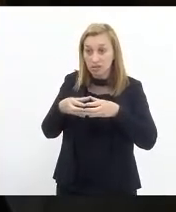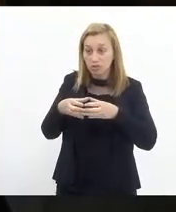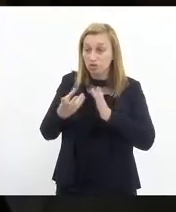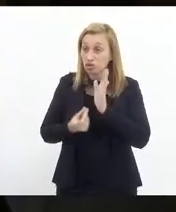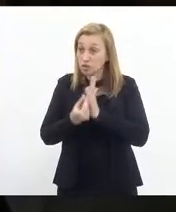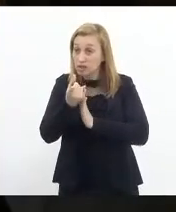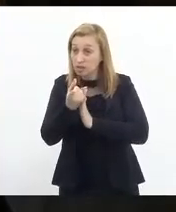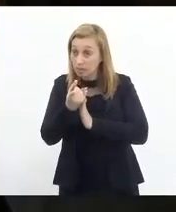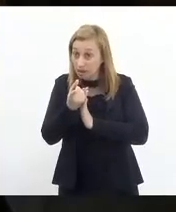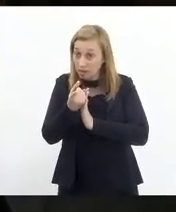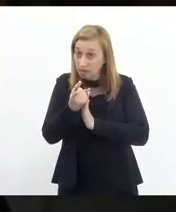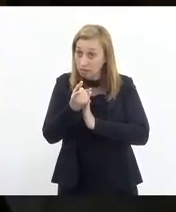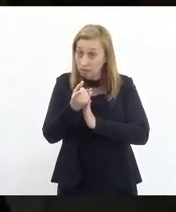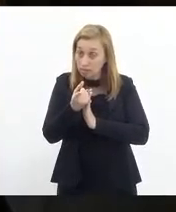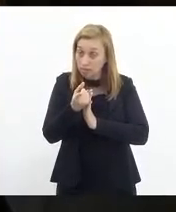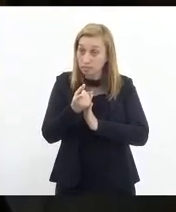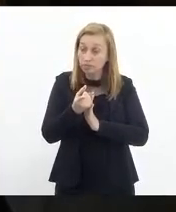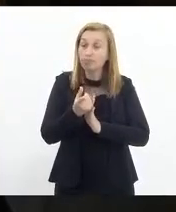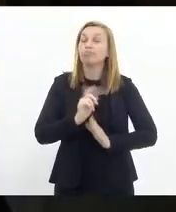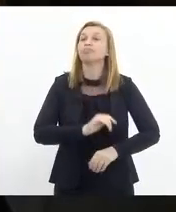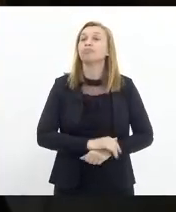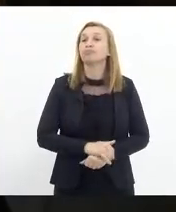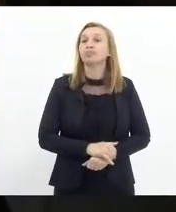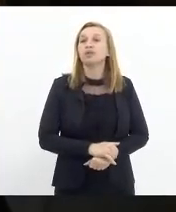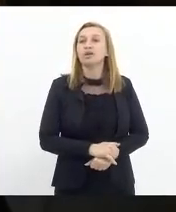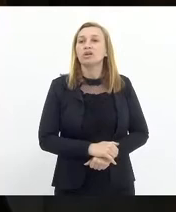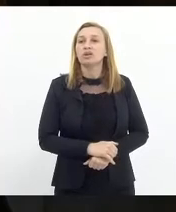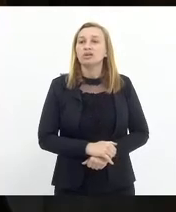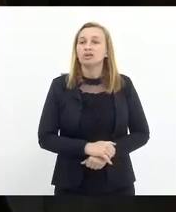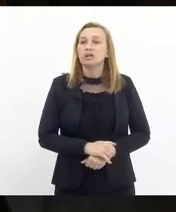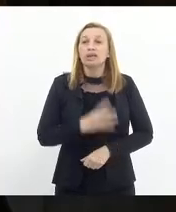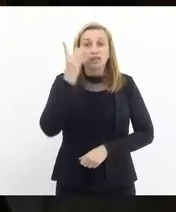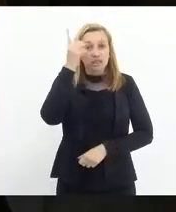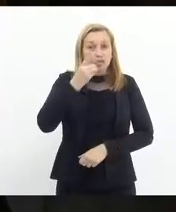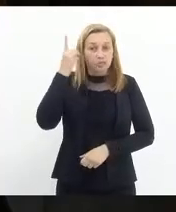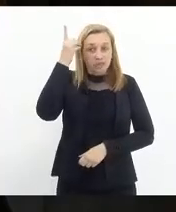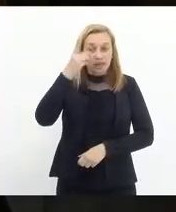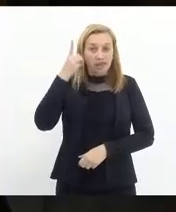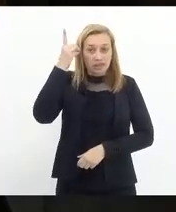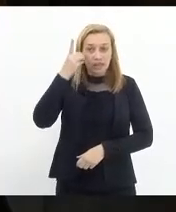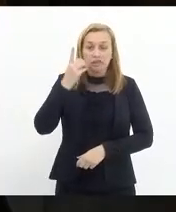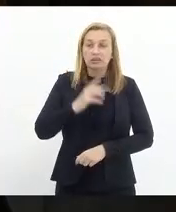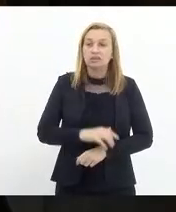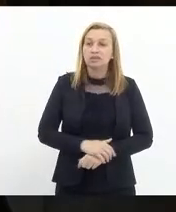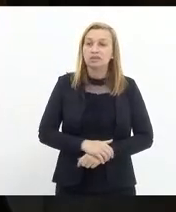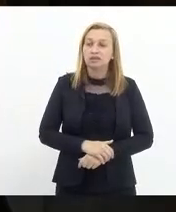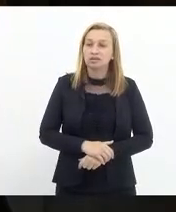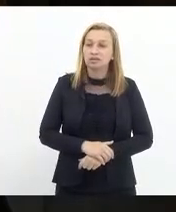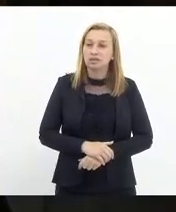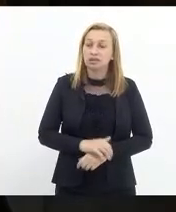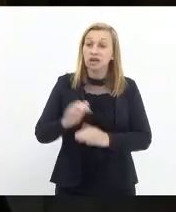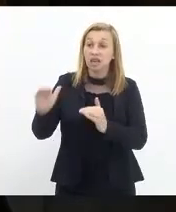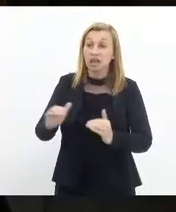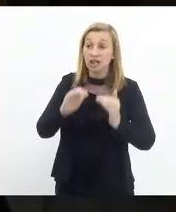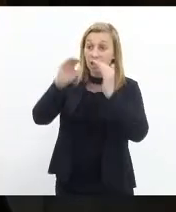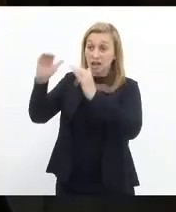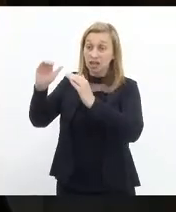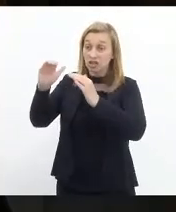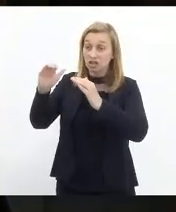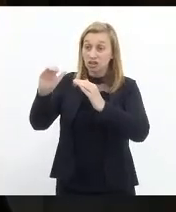Orçamento, equitativamente, e da deputada extra-comissão,